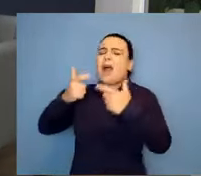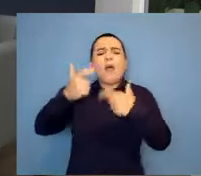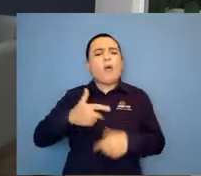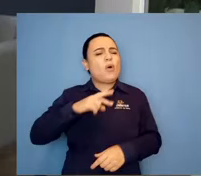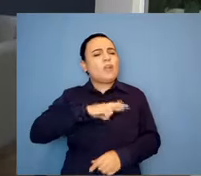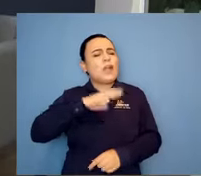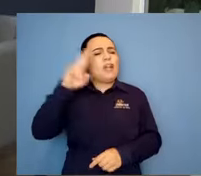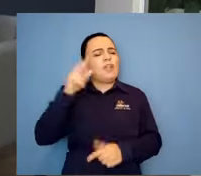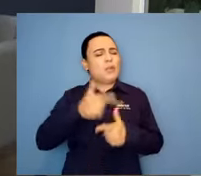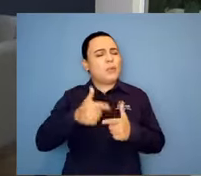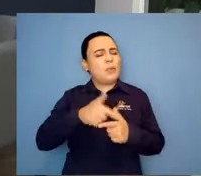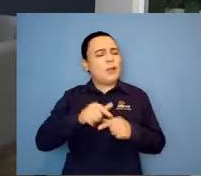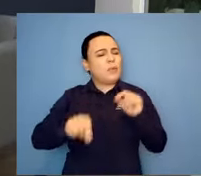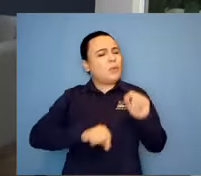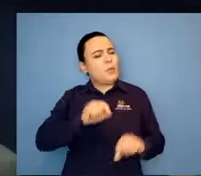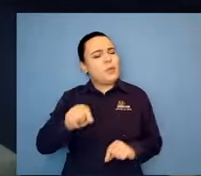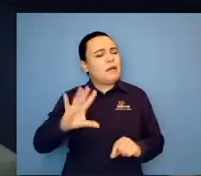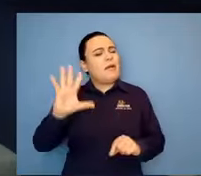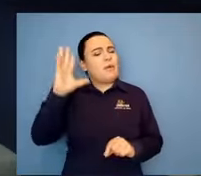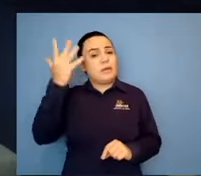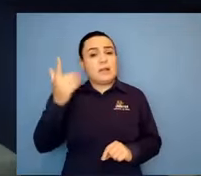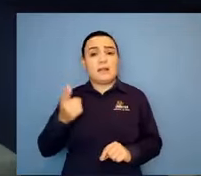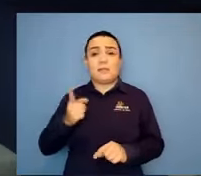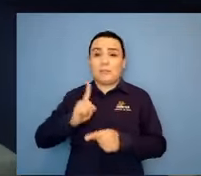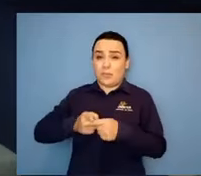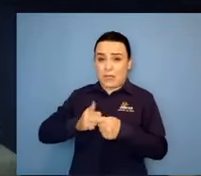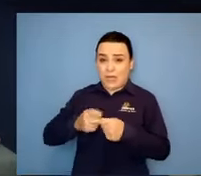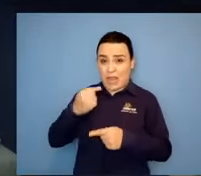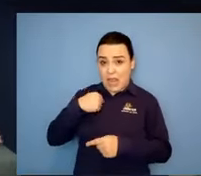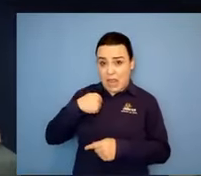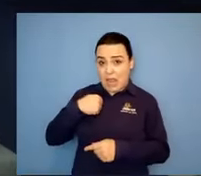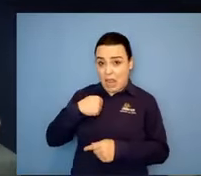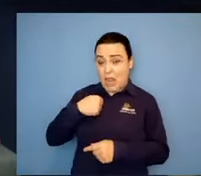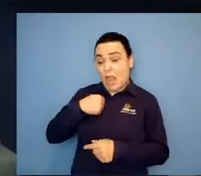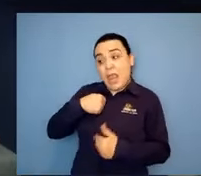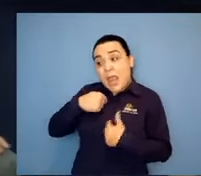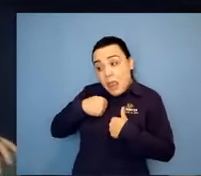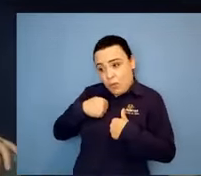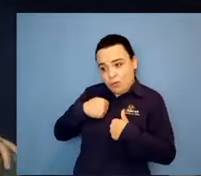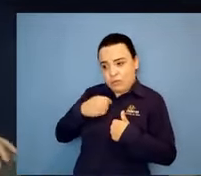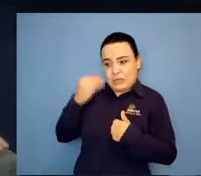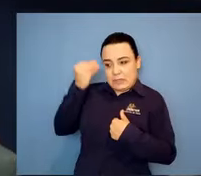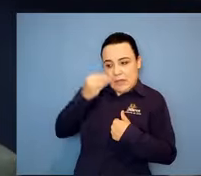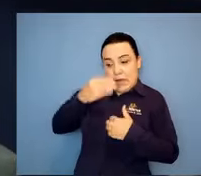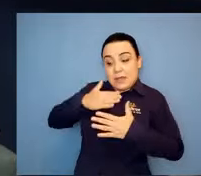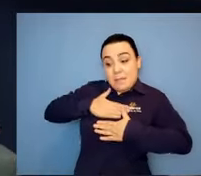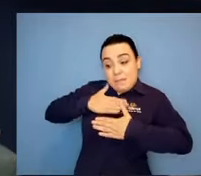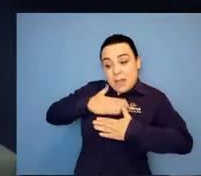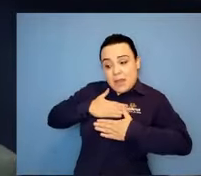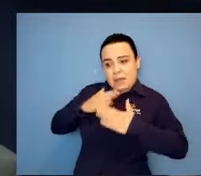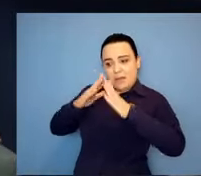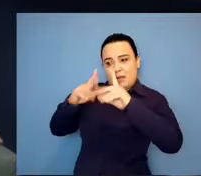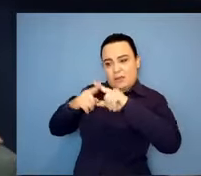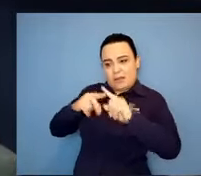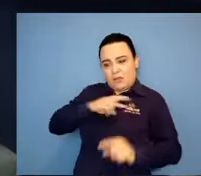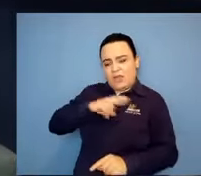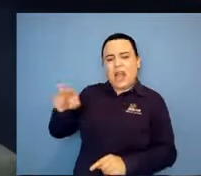questão religiosa? Entra assim, ó, eu ouvi, eu vou falar por mim, Então, ai, Linda, tenha fé, Deus vai curar.